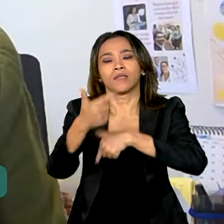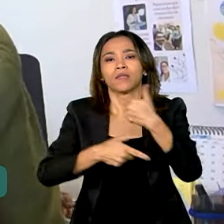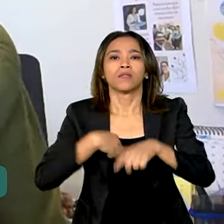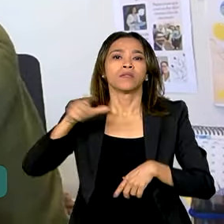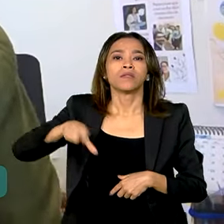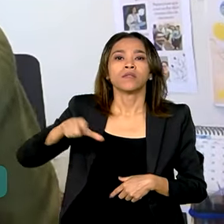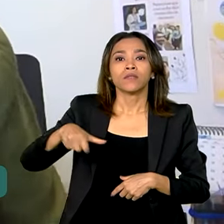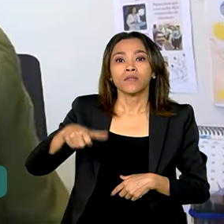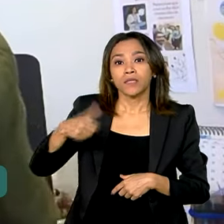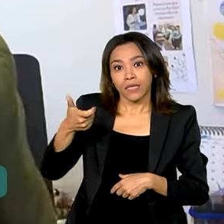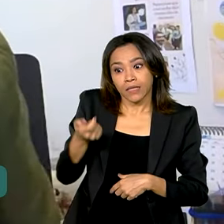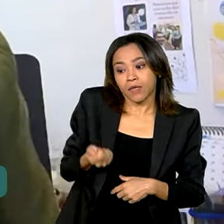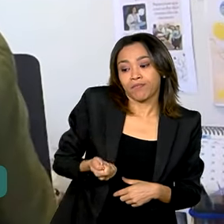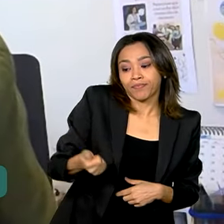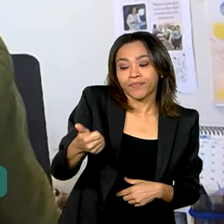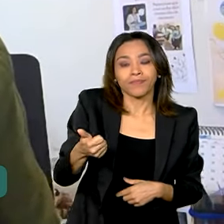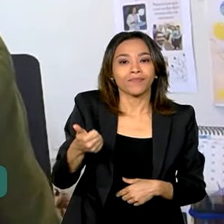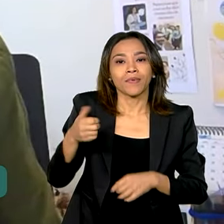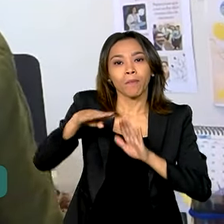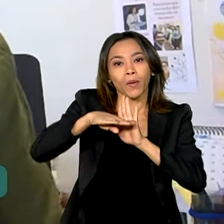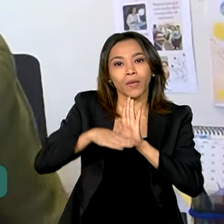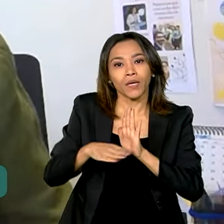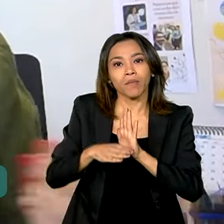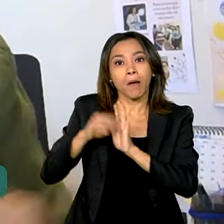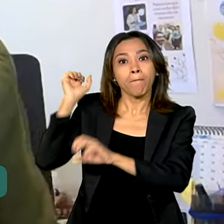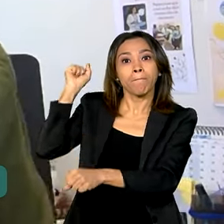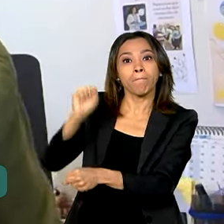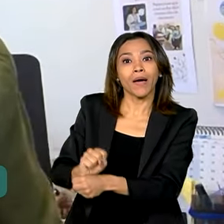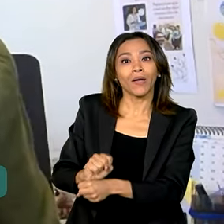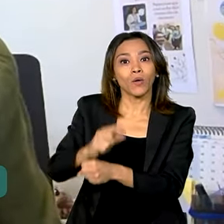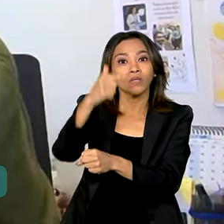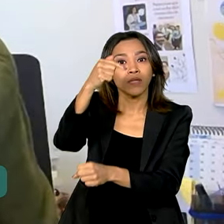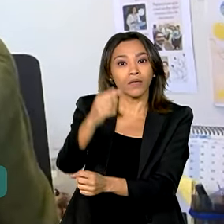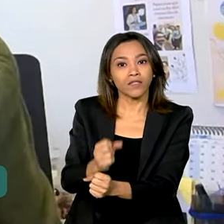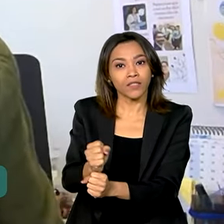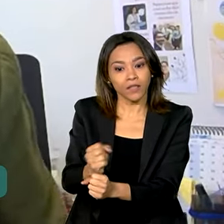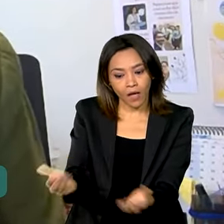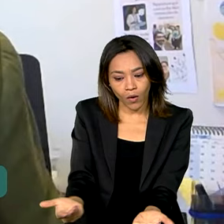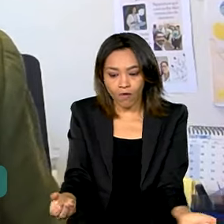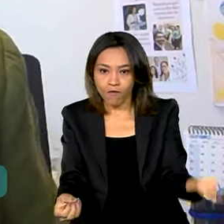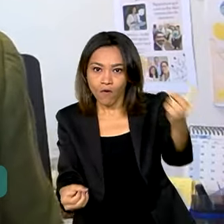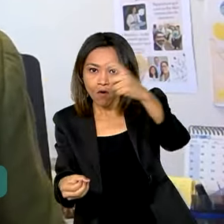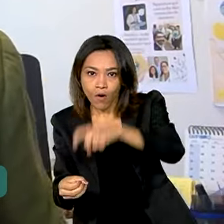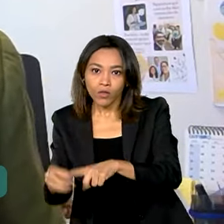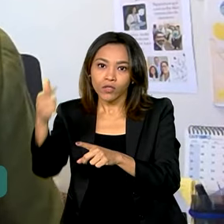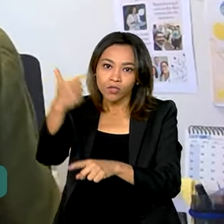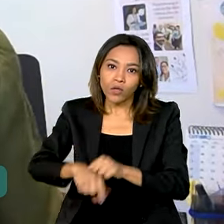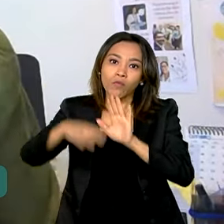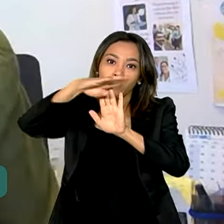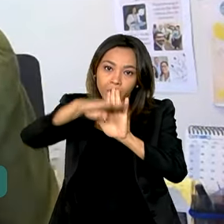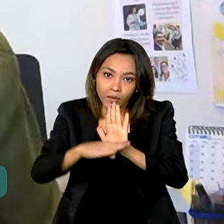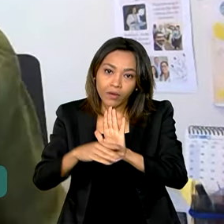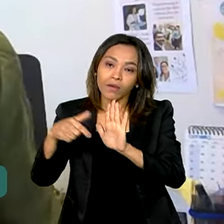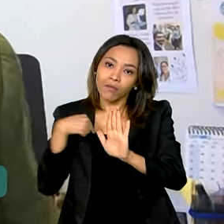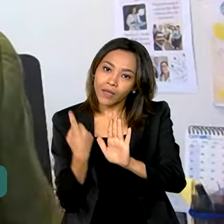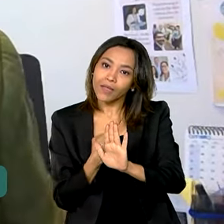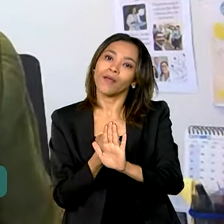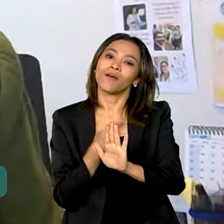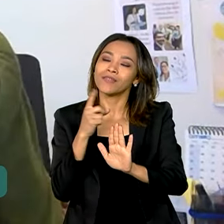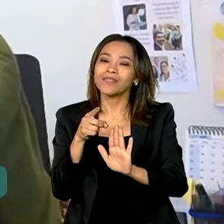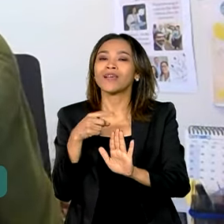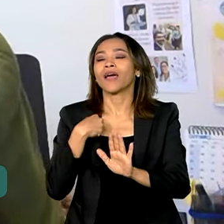Verde foi descontinuado por sete anos, ele retorna agora nessa gestão o que nós chamamos de fazer parte do